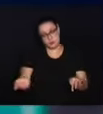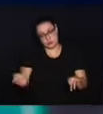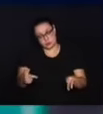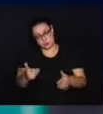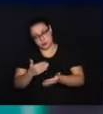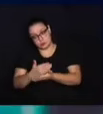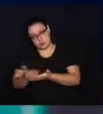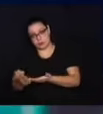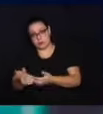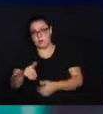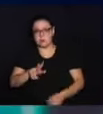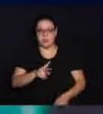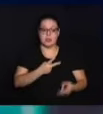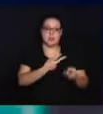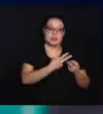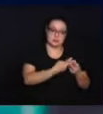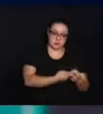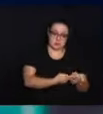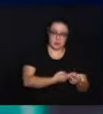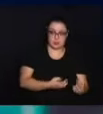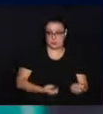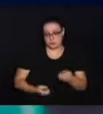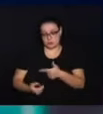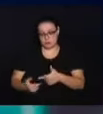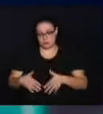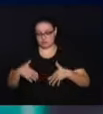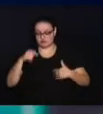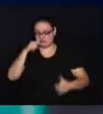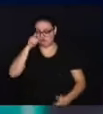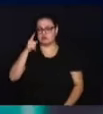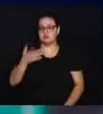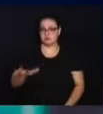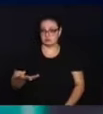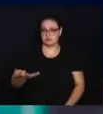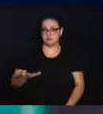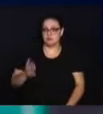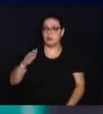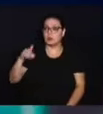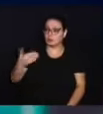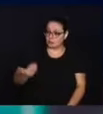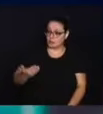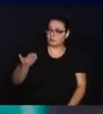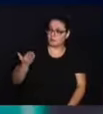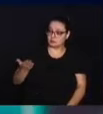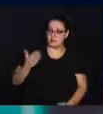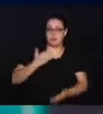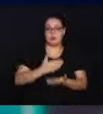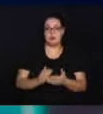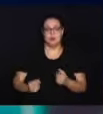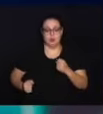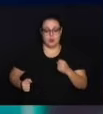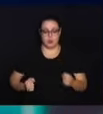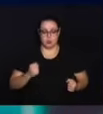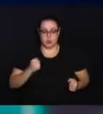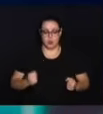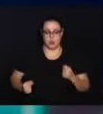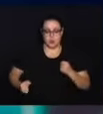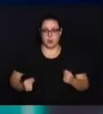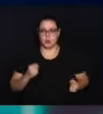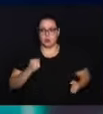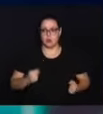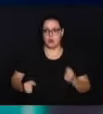E mais vale a paciência do que a arrogância. Então, quando você começa uma corrida,